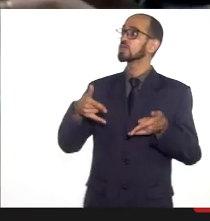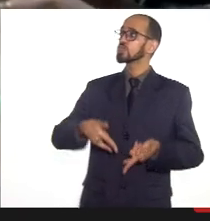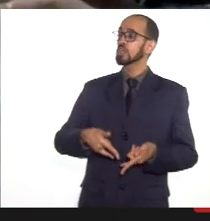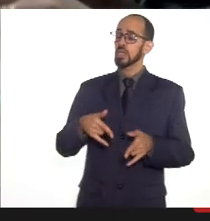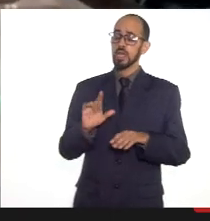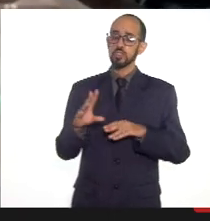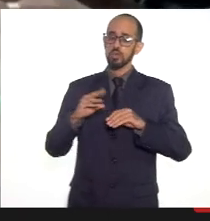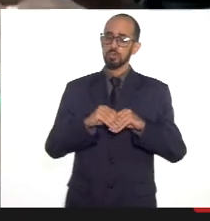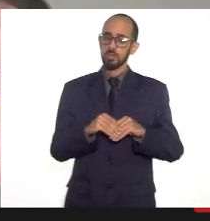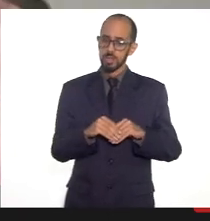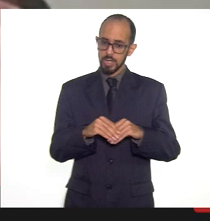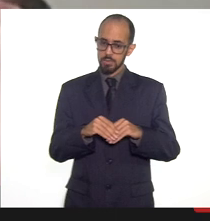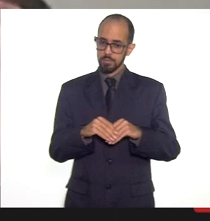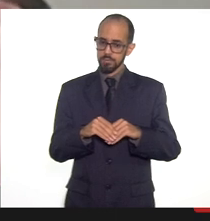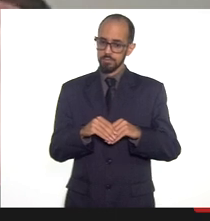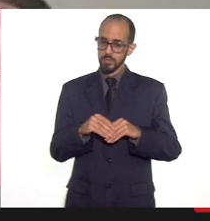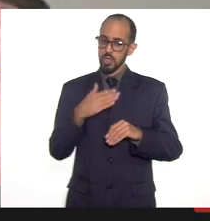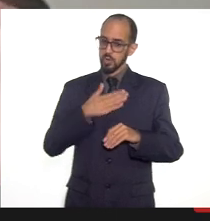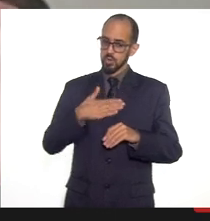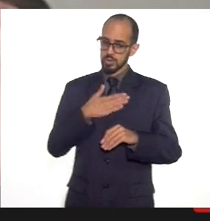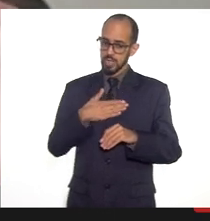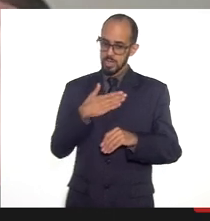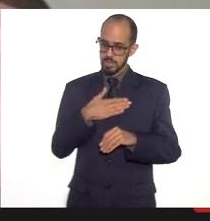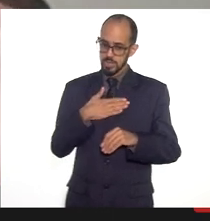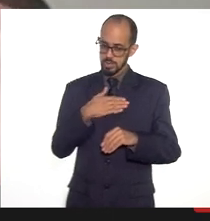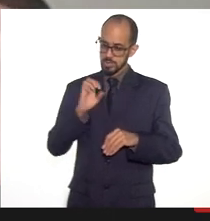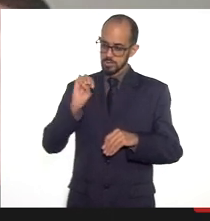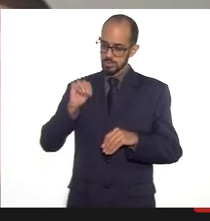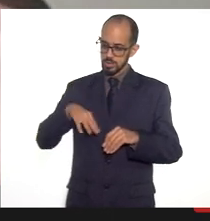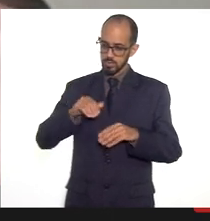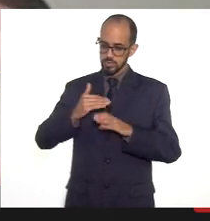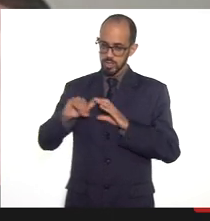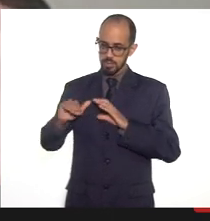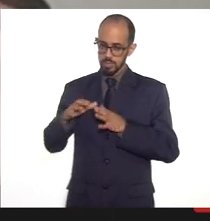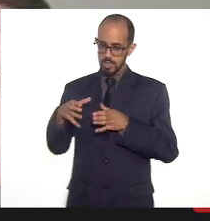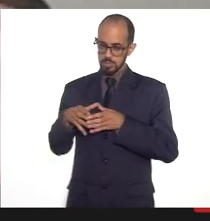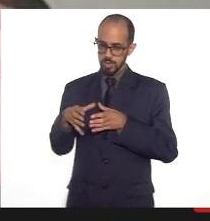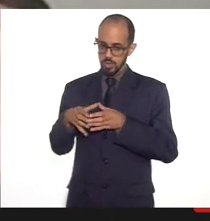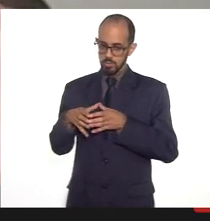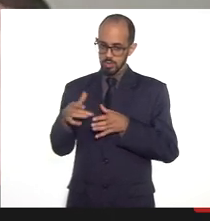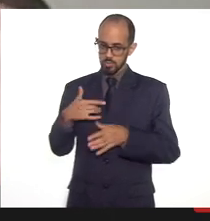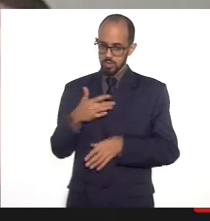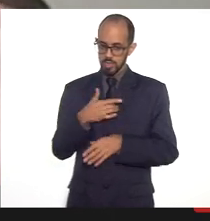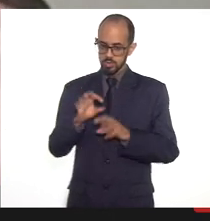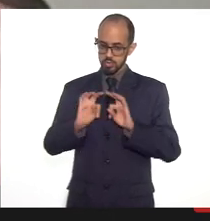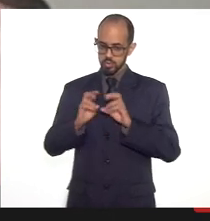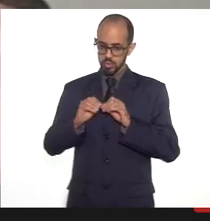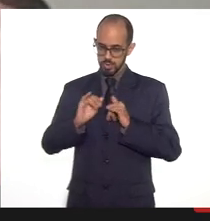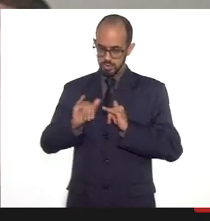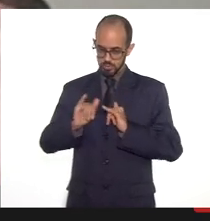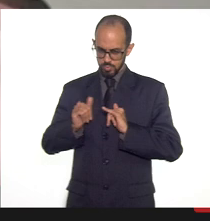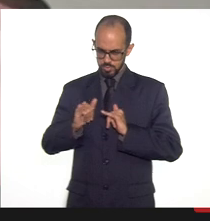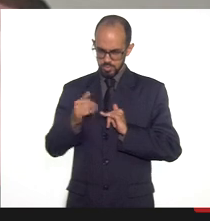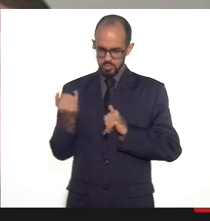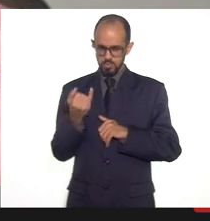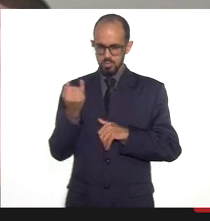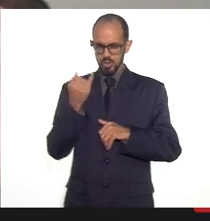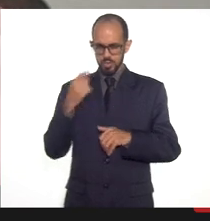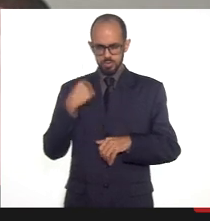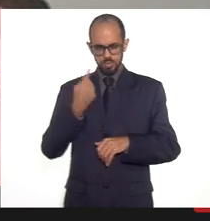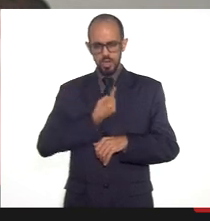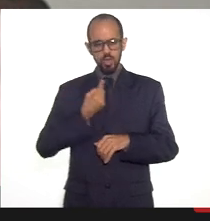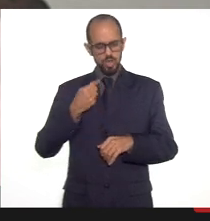tá nesse tema Gostaria Gostaria Raquel que você encaminhasse para a Comissão de Saúde todas essas informações são importantes para nós viu